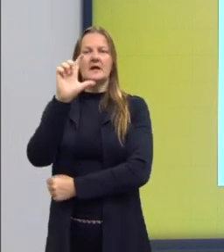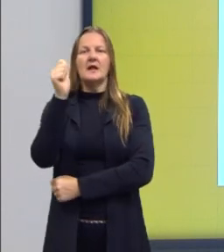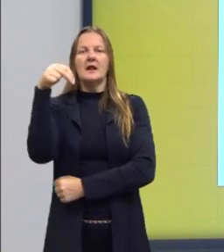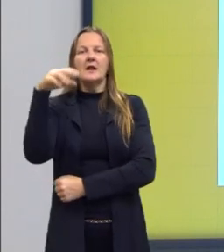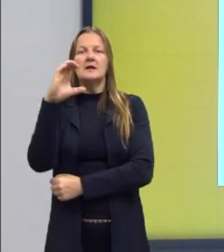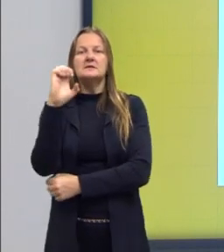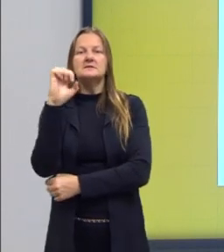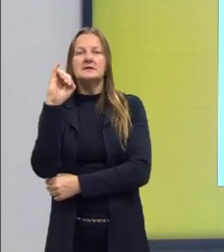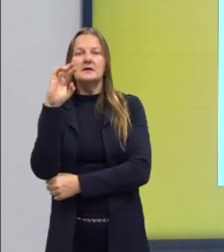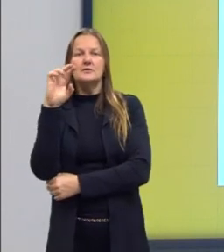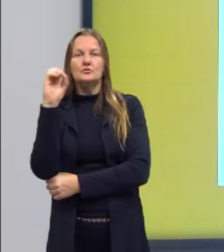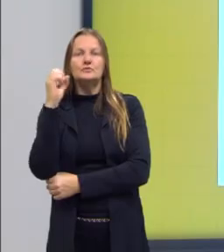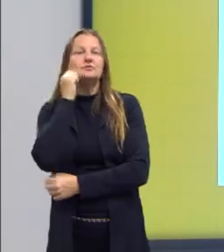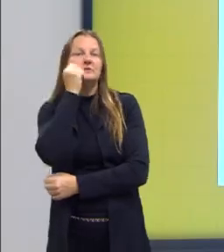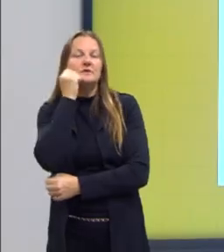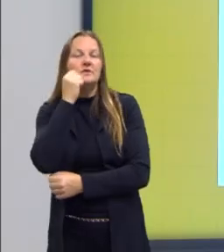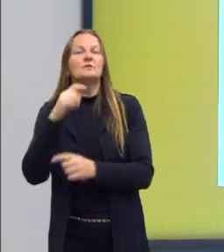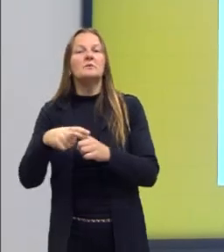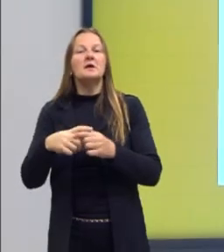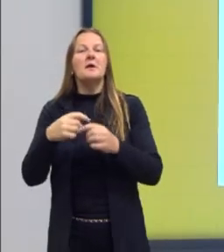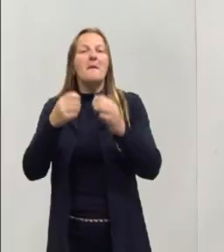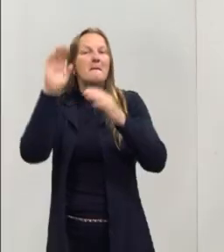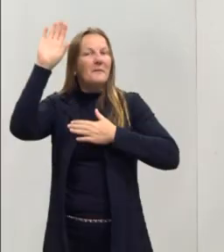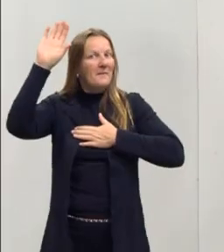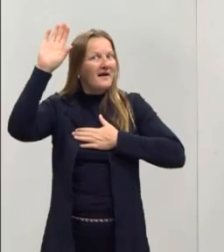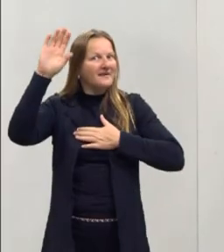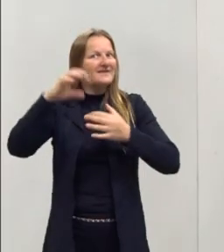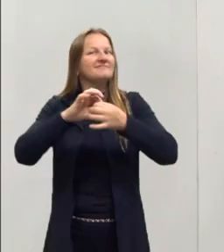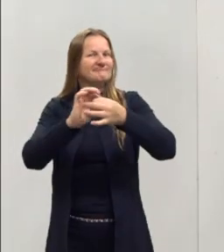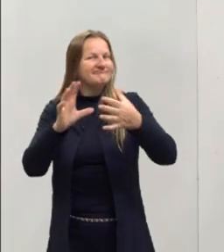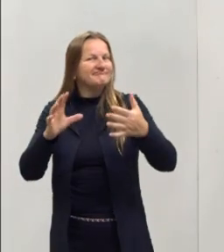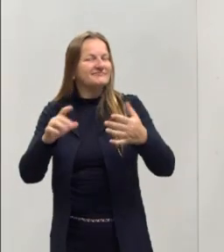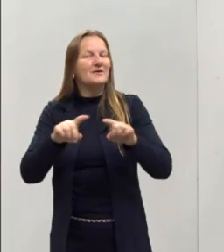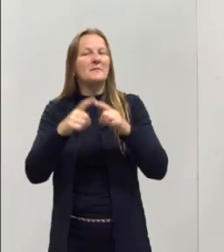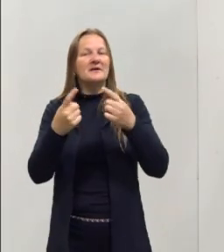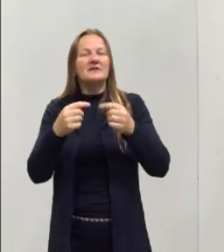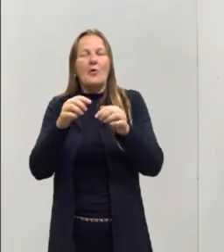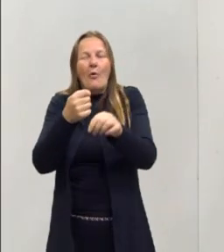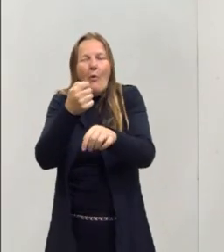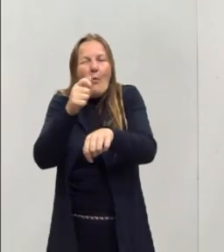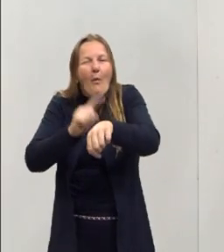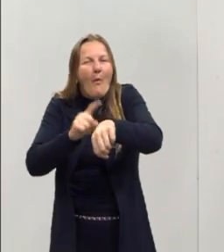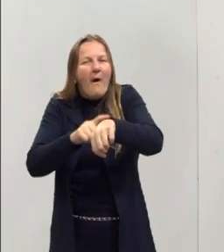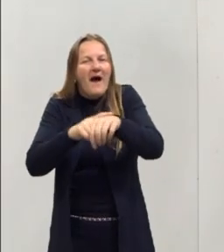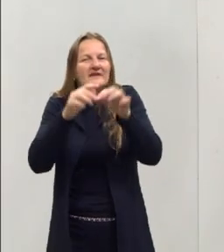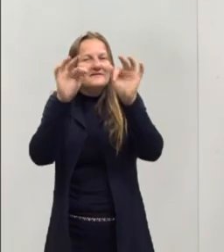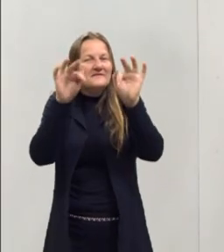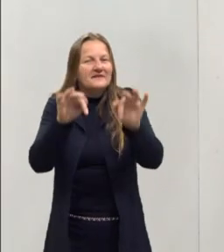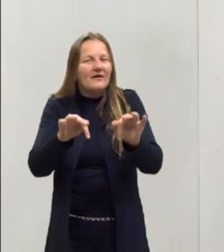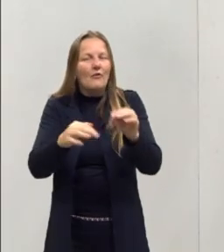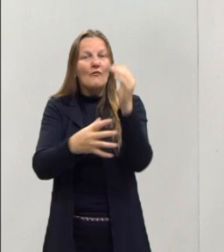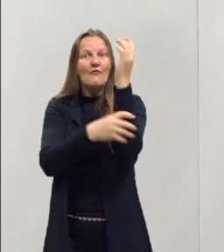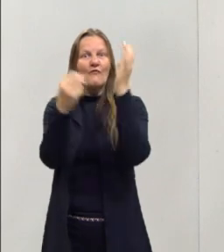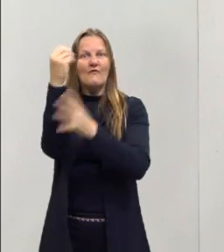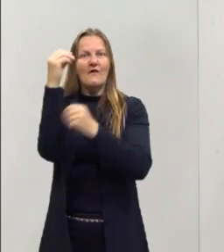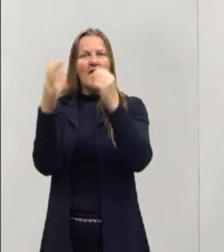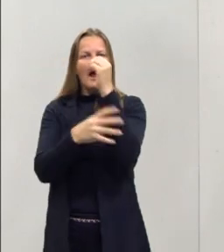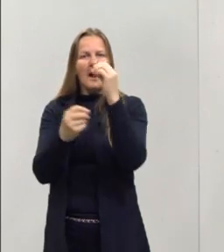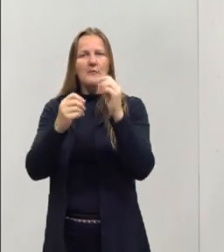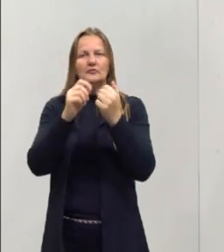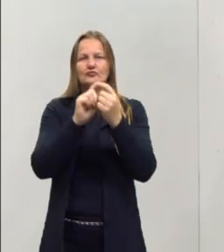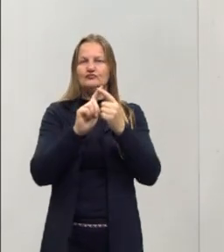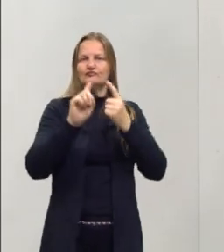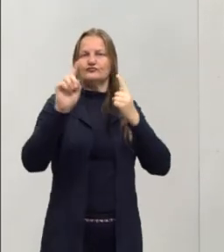a sua liberdade. No momento que essa revolta estava chegando ao fim, e que os farrapos, essa elite de